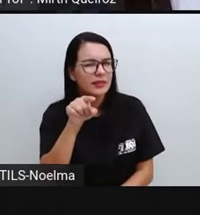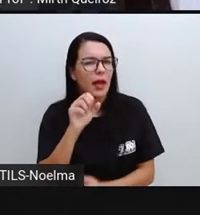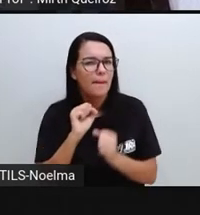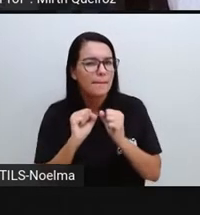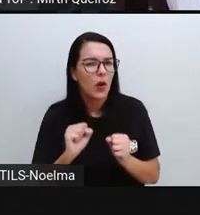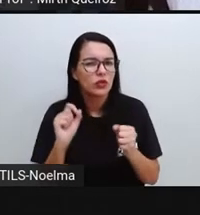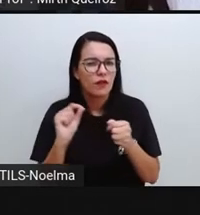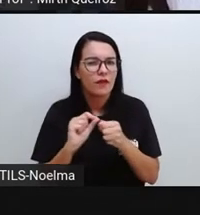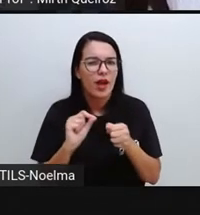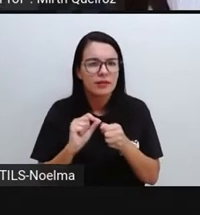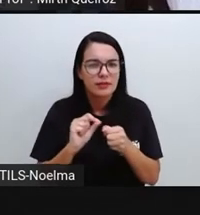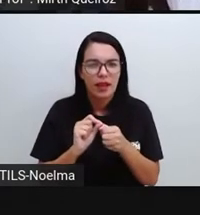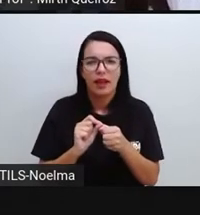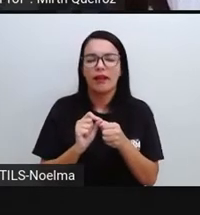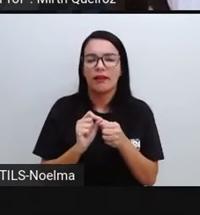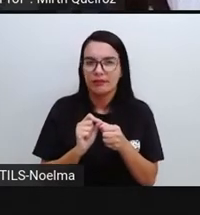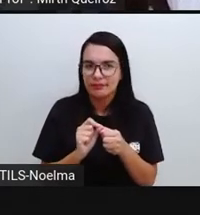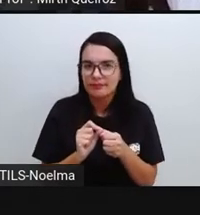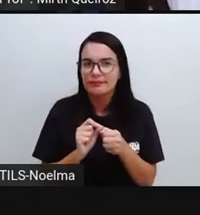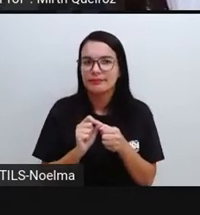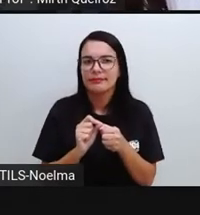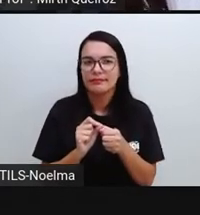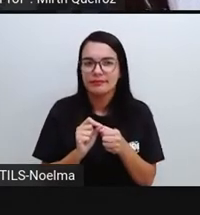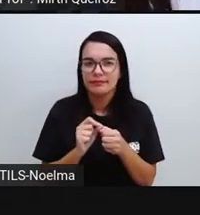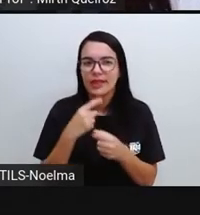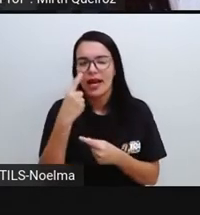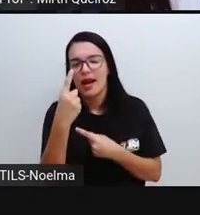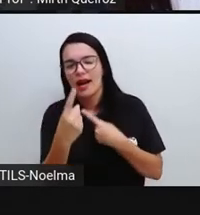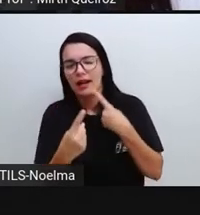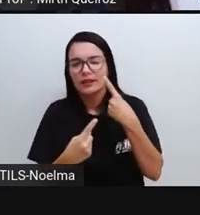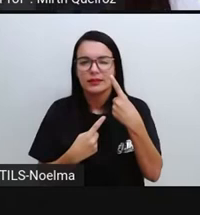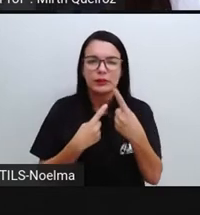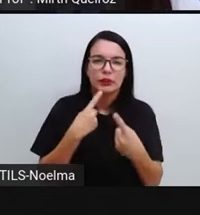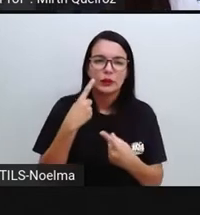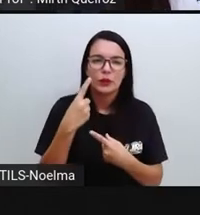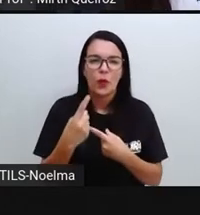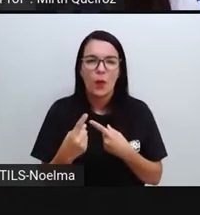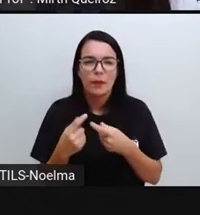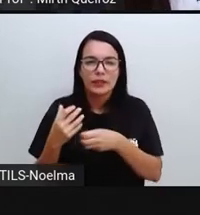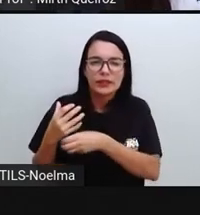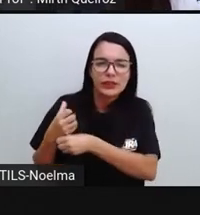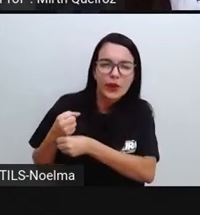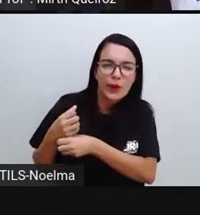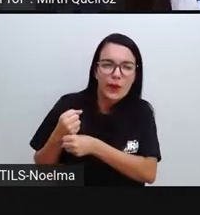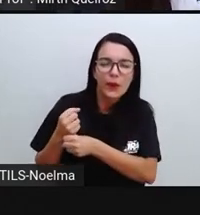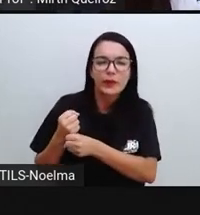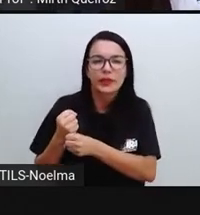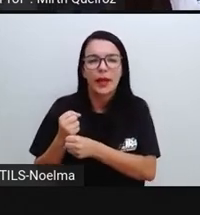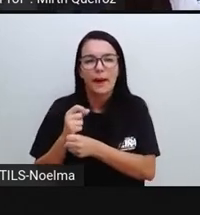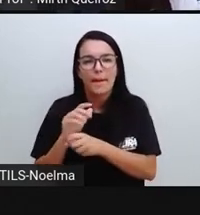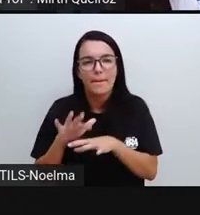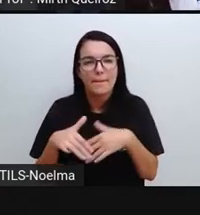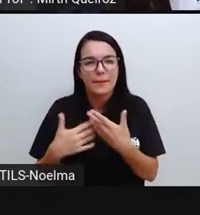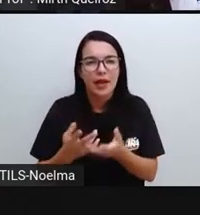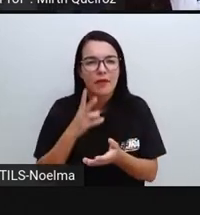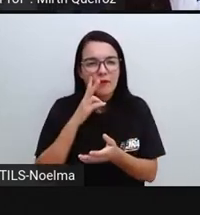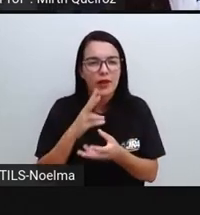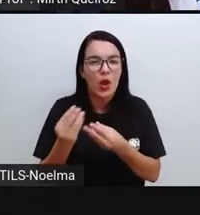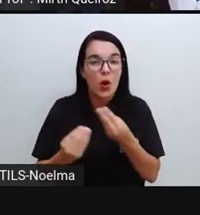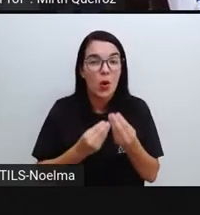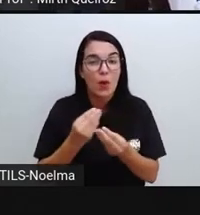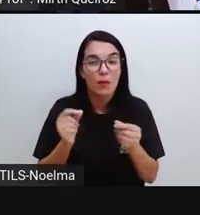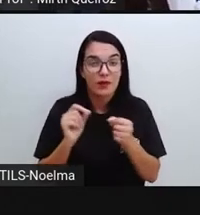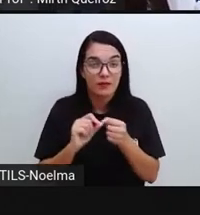pode fazer algumas continhas aí pra gente poder tentar ver como é que